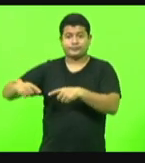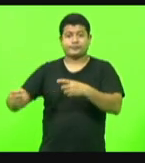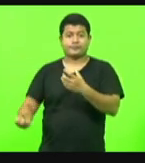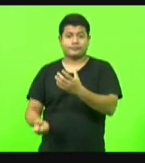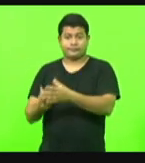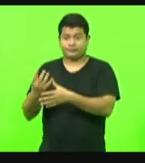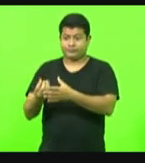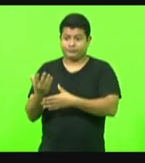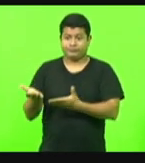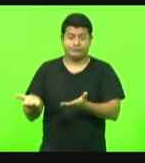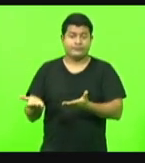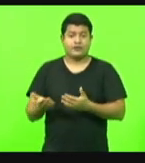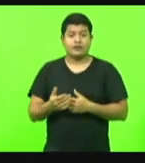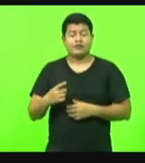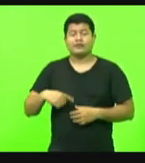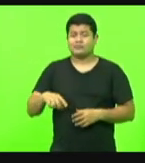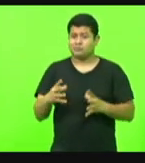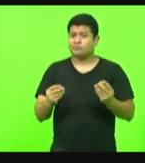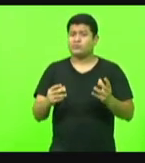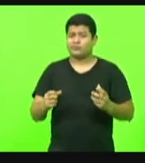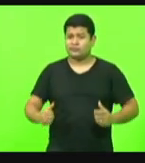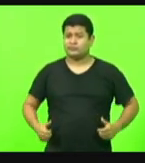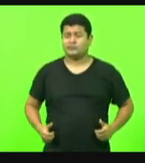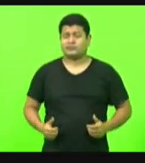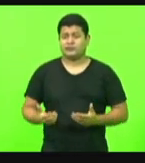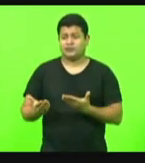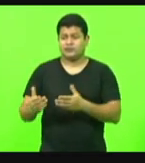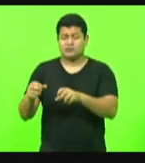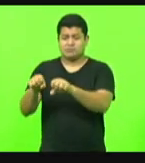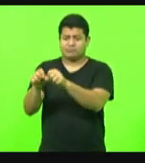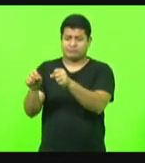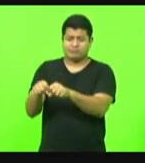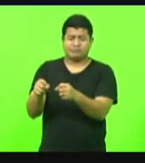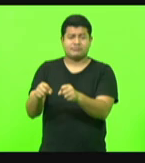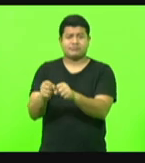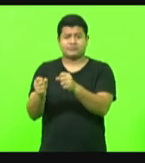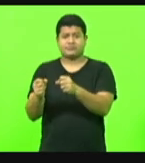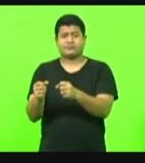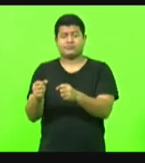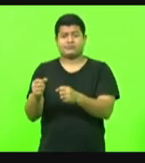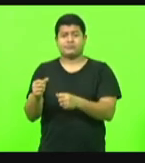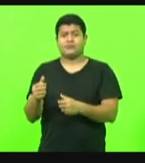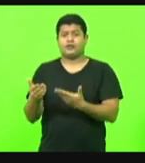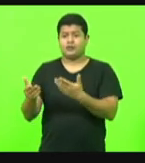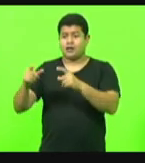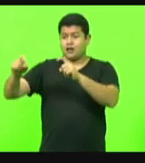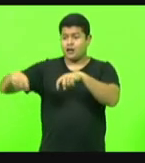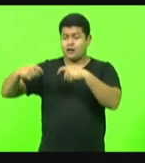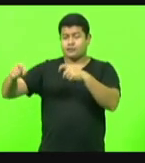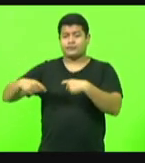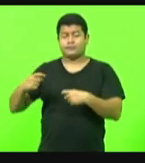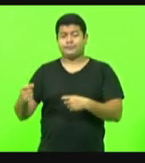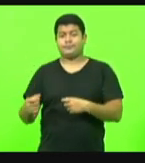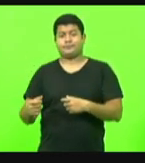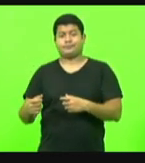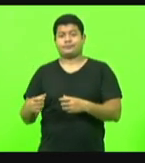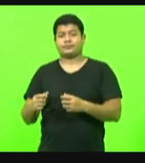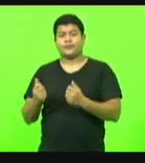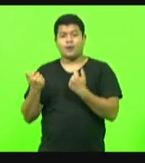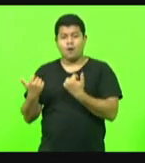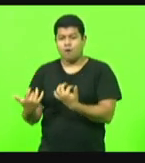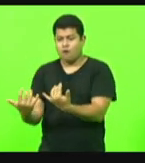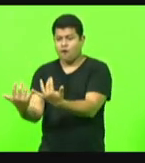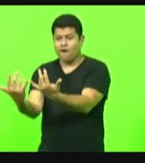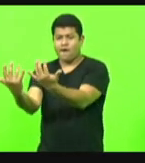muitos prejuízos para os agricultores, para a lavoura, para a produção